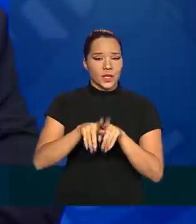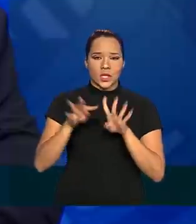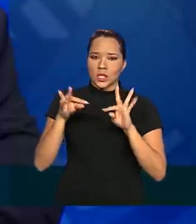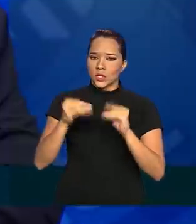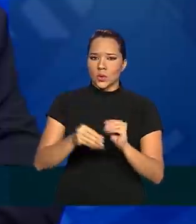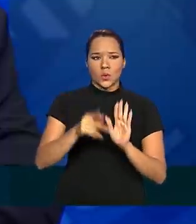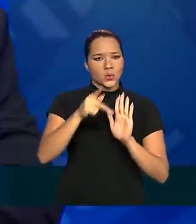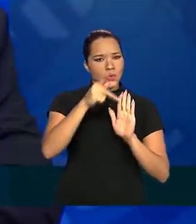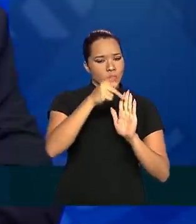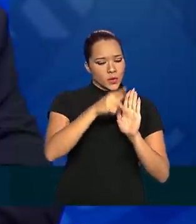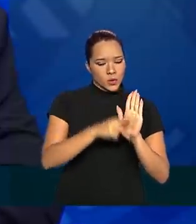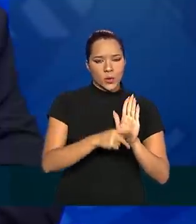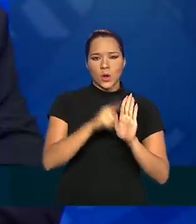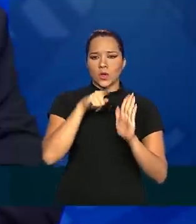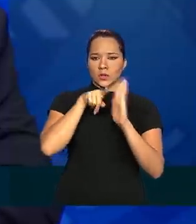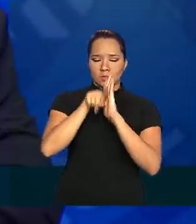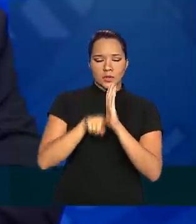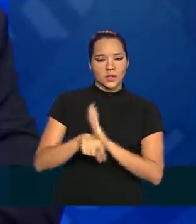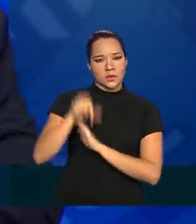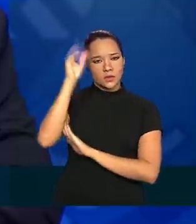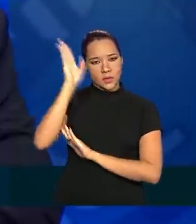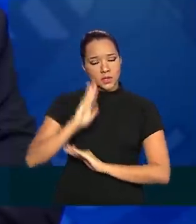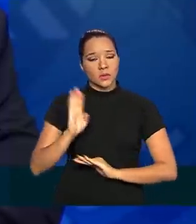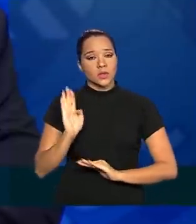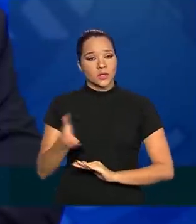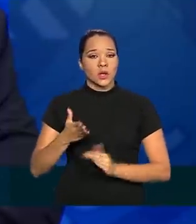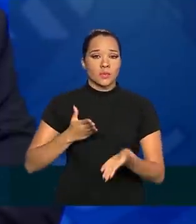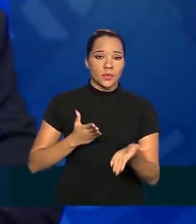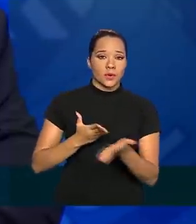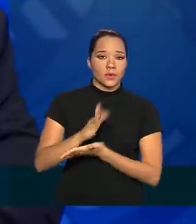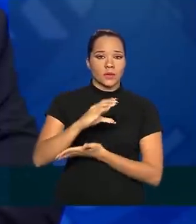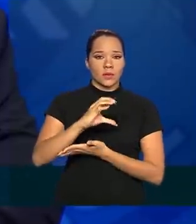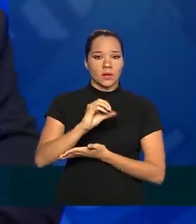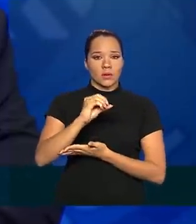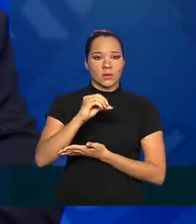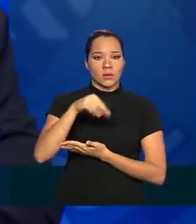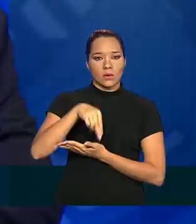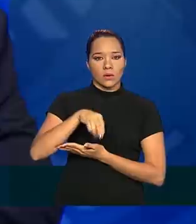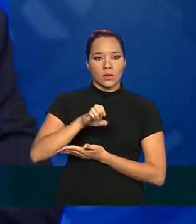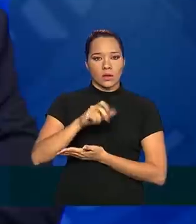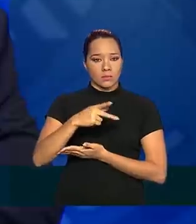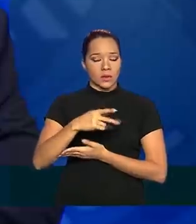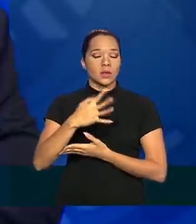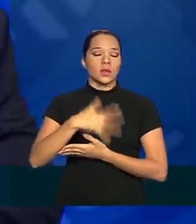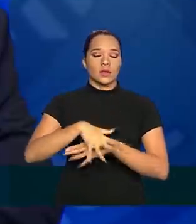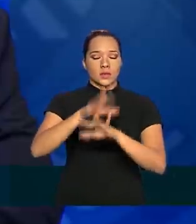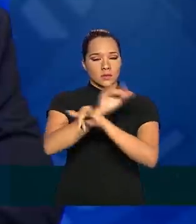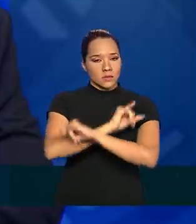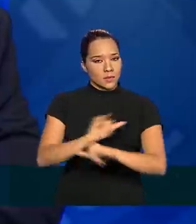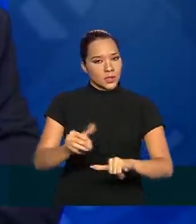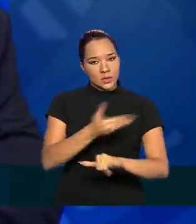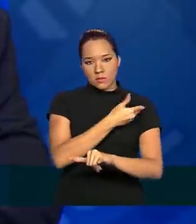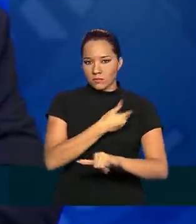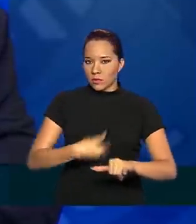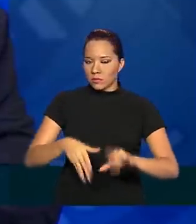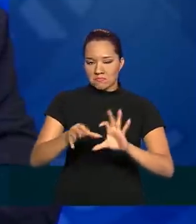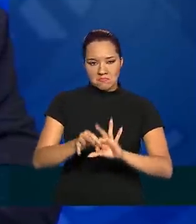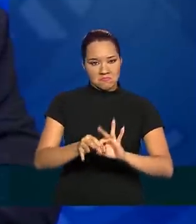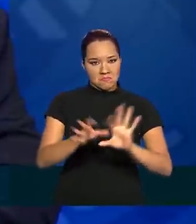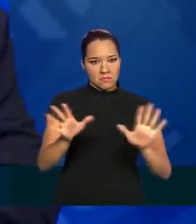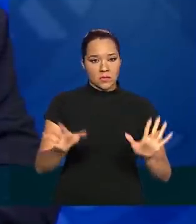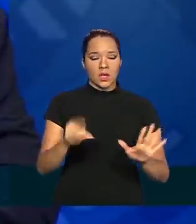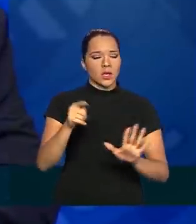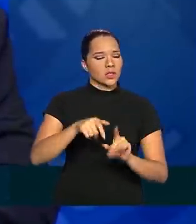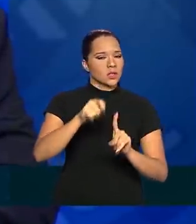protocolos de pesquisa no Brasil já aprovados pela Conep. Então, essa informação é pública e isso tem sido